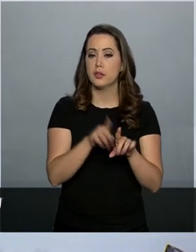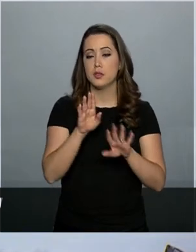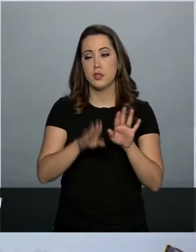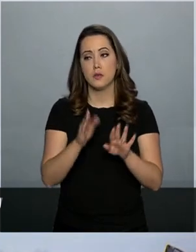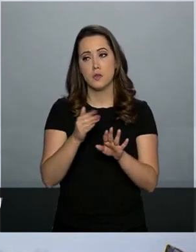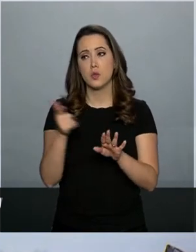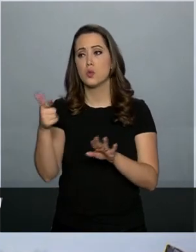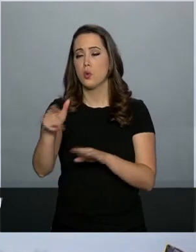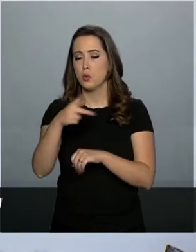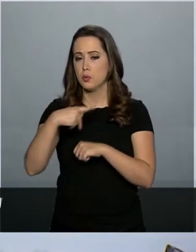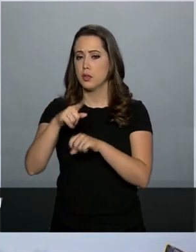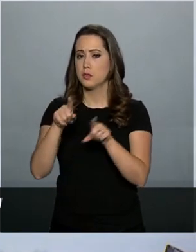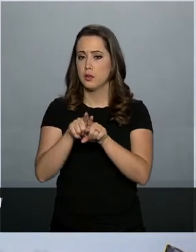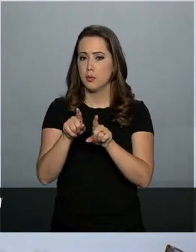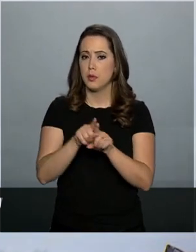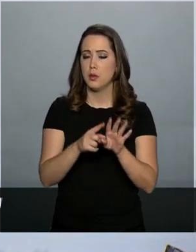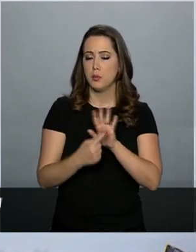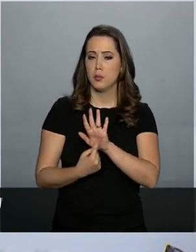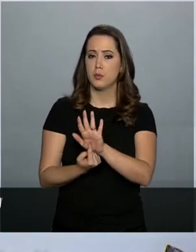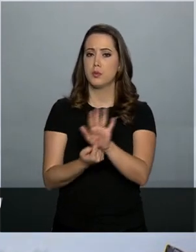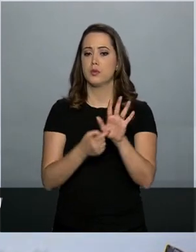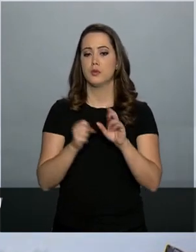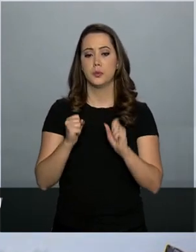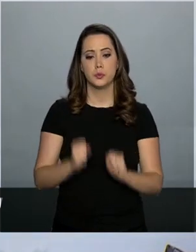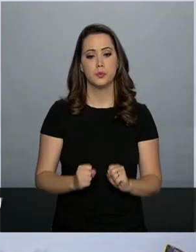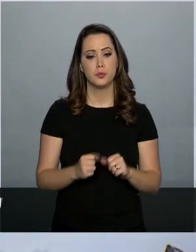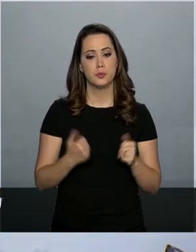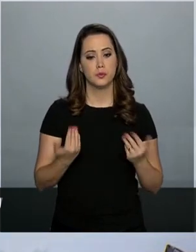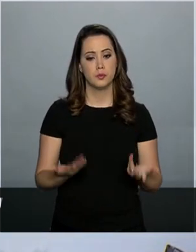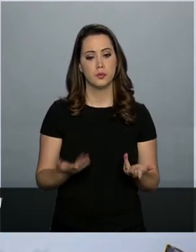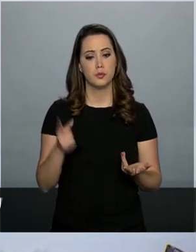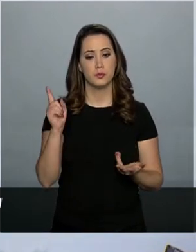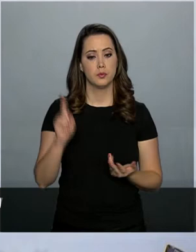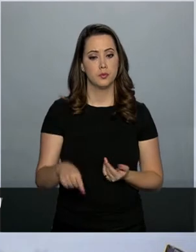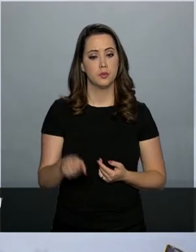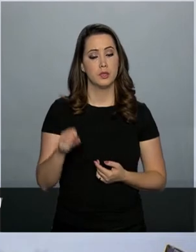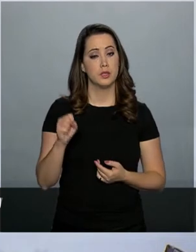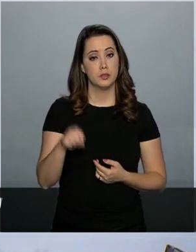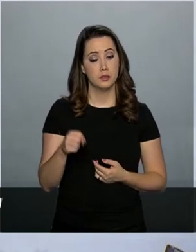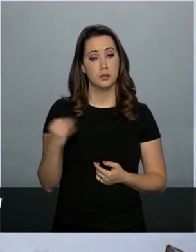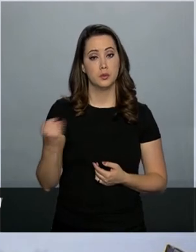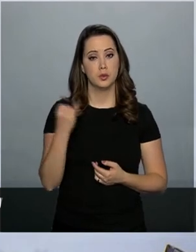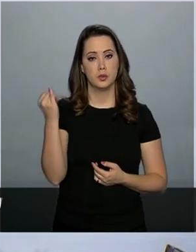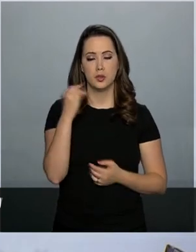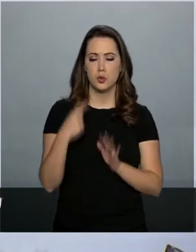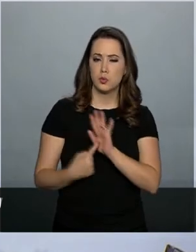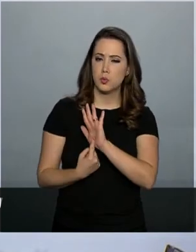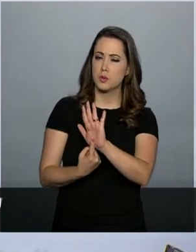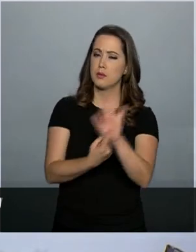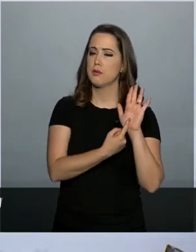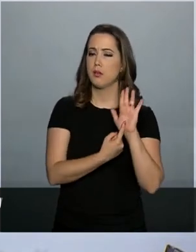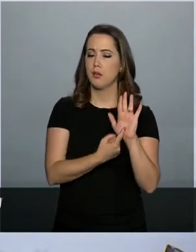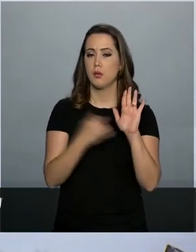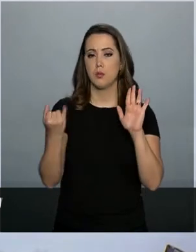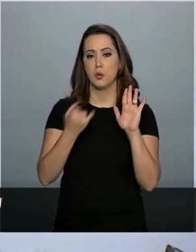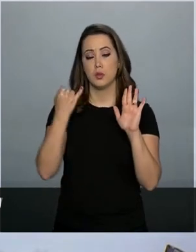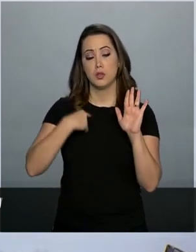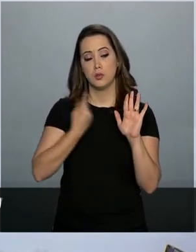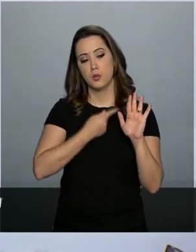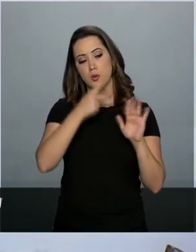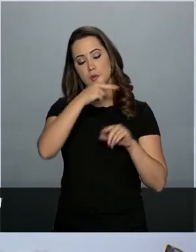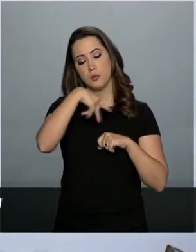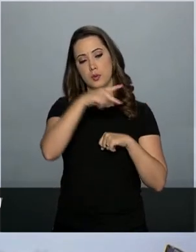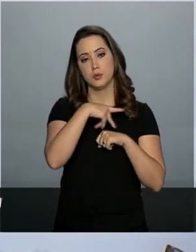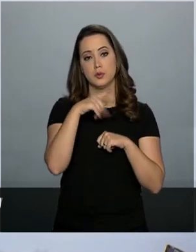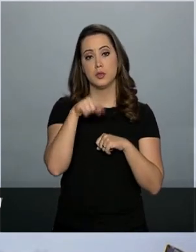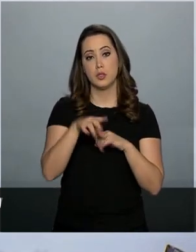fora deles, projetando poder. A evidência da relevância deste encontro para o nosso país